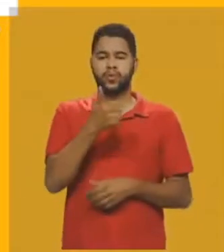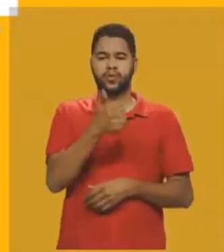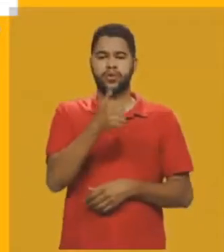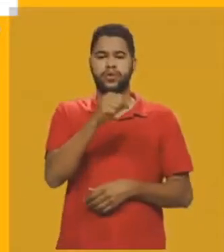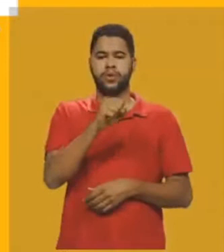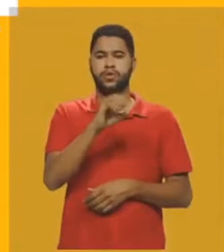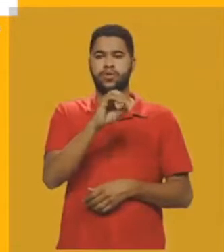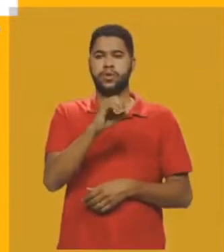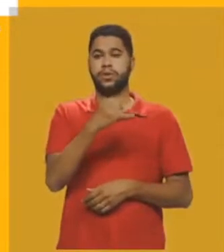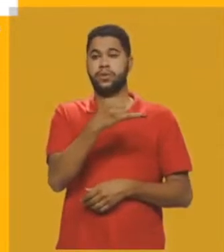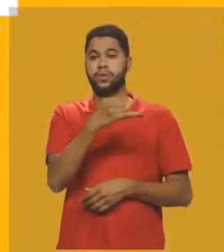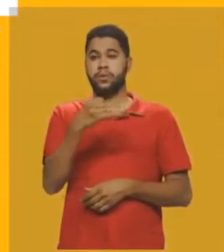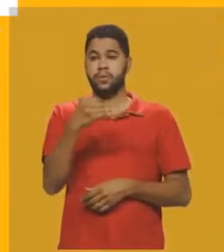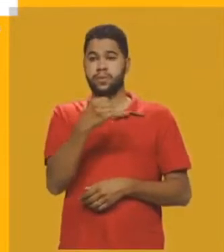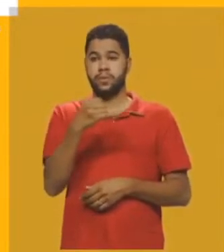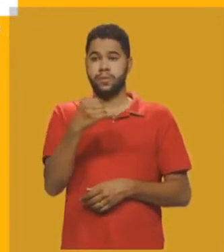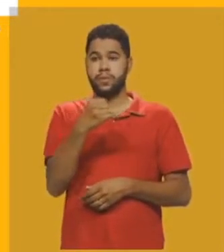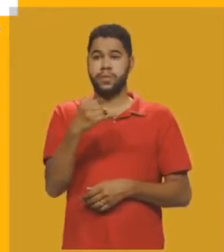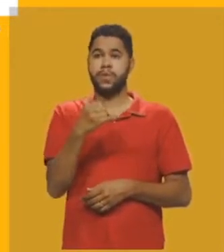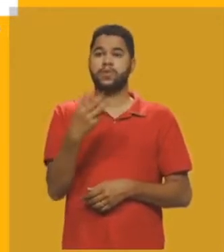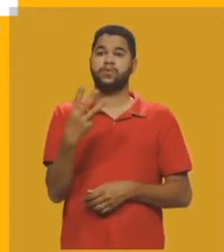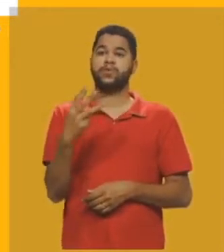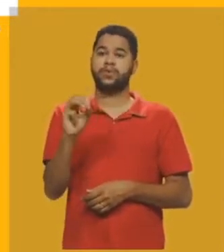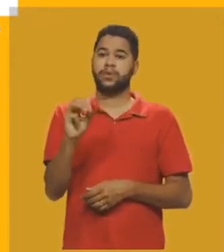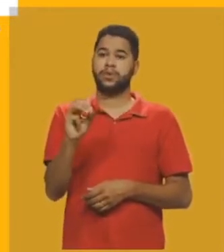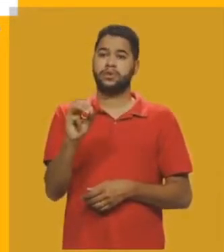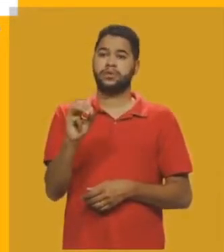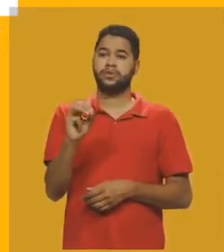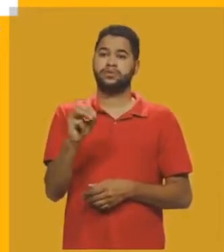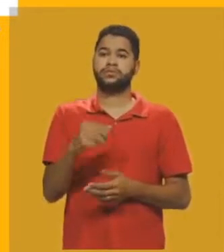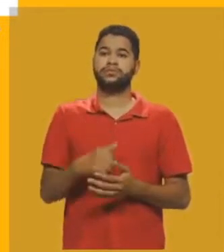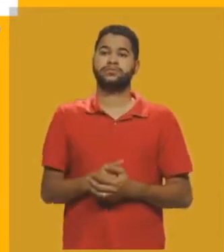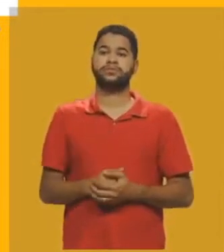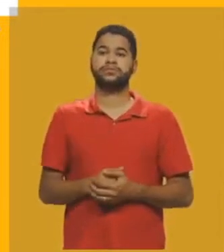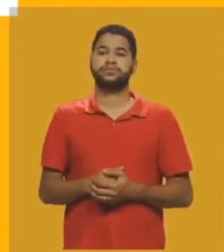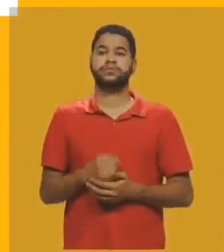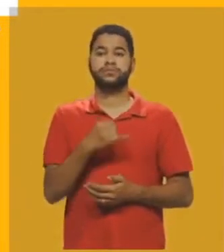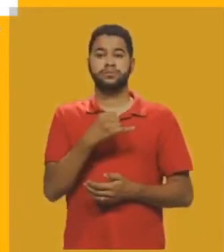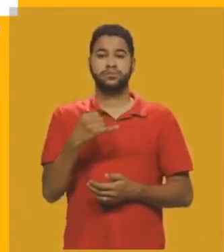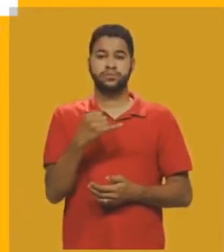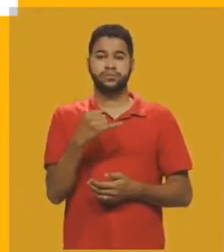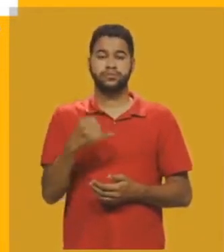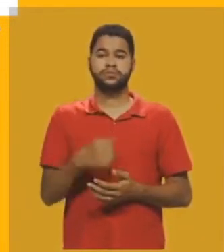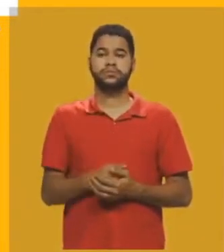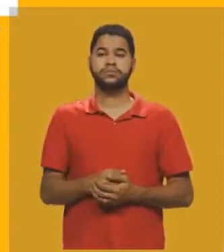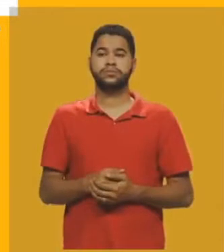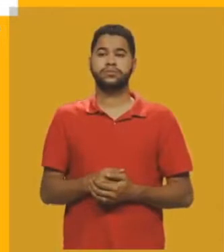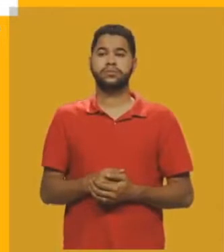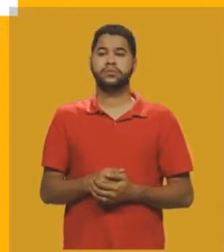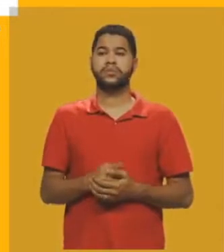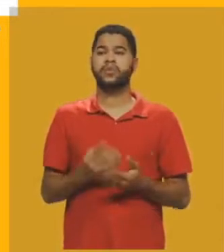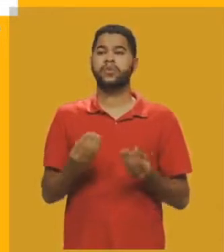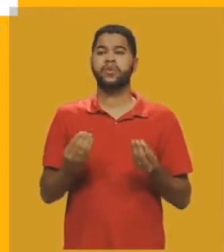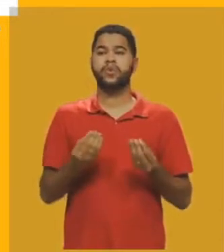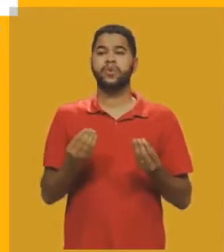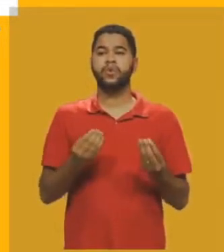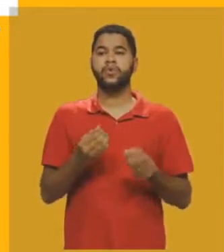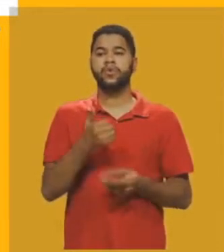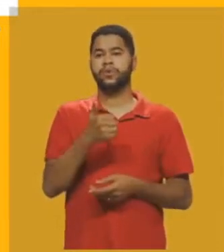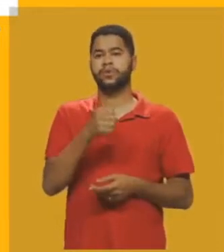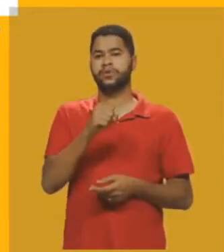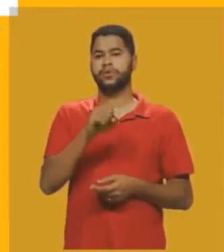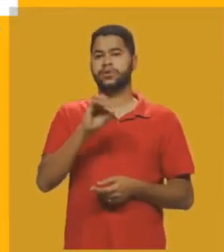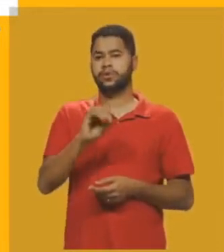180 menos 30 graus, passou para cá, né? Negativo. Então, quanto que dá 180